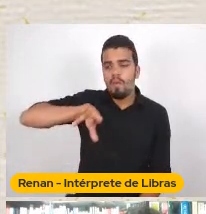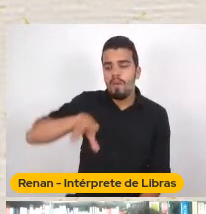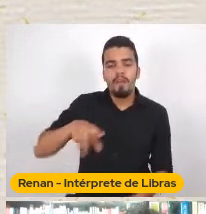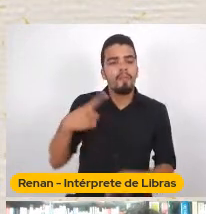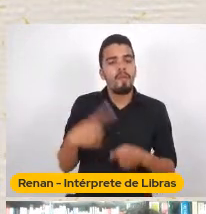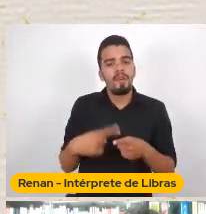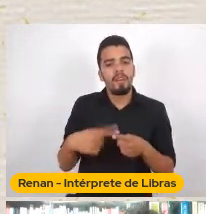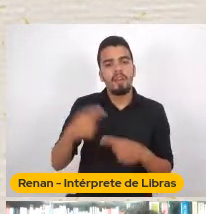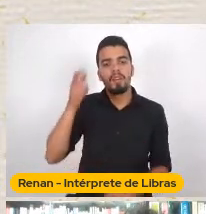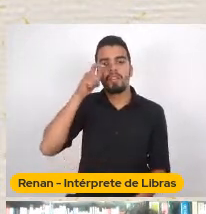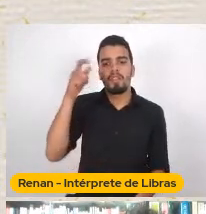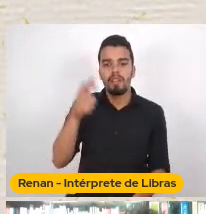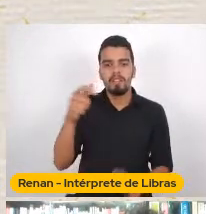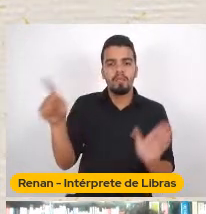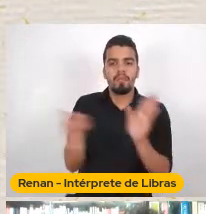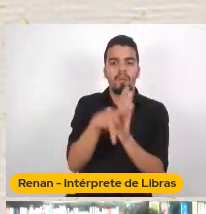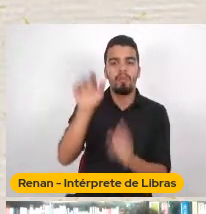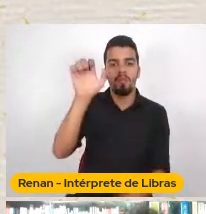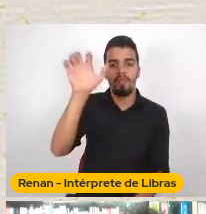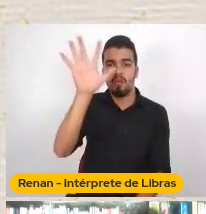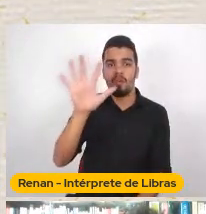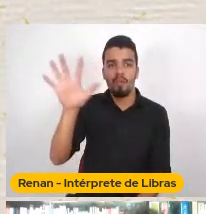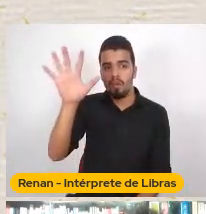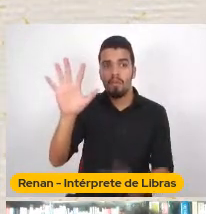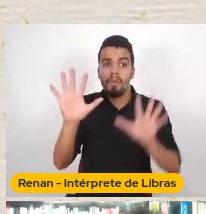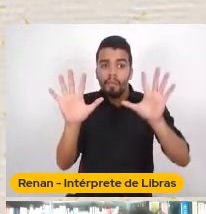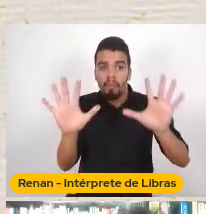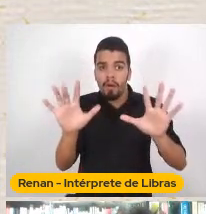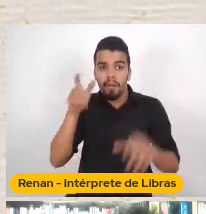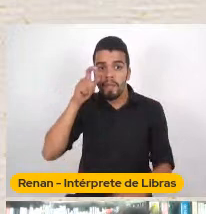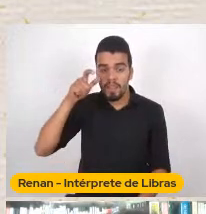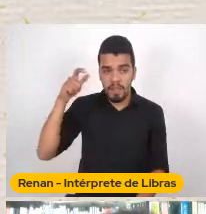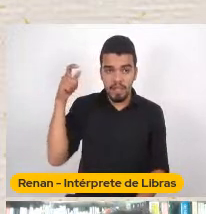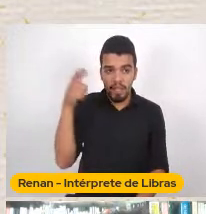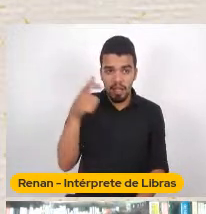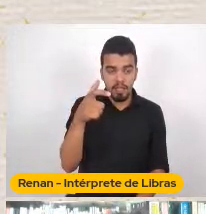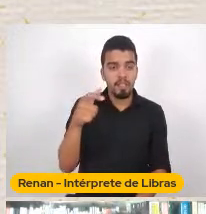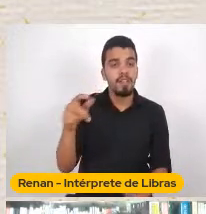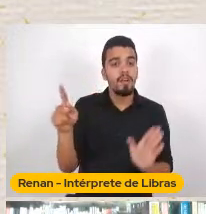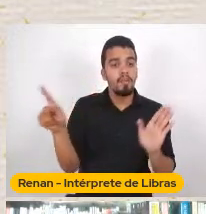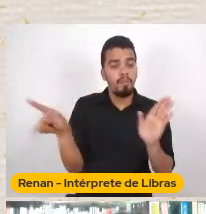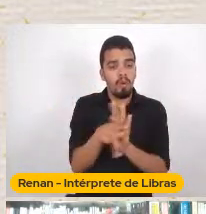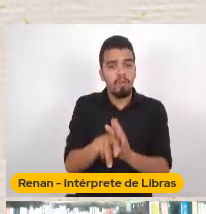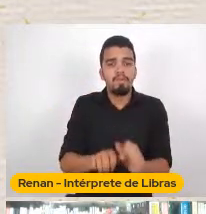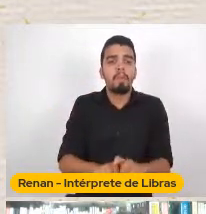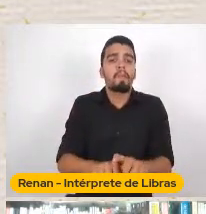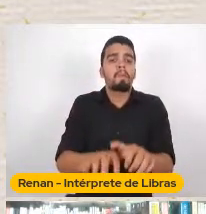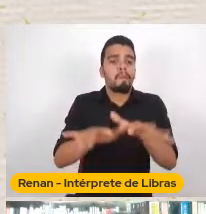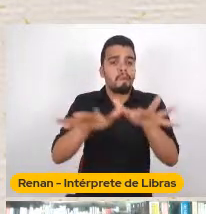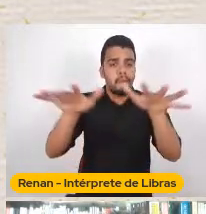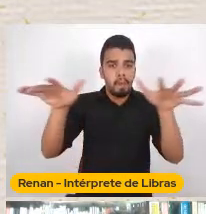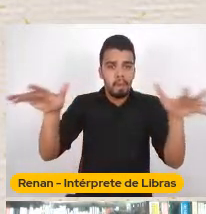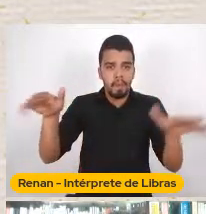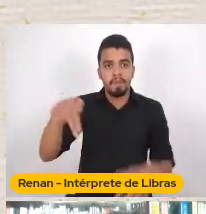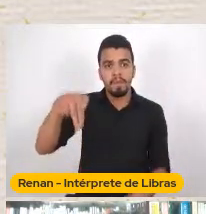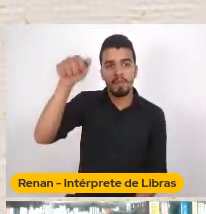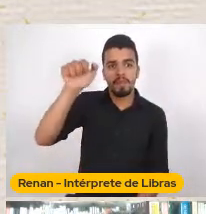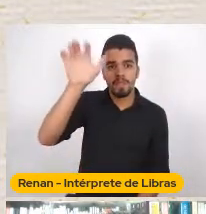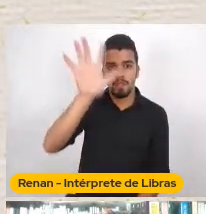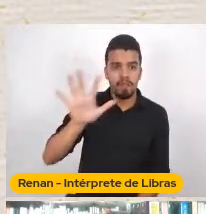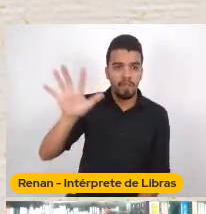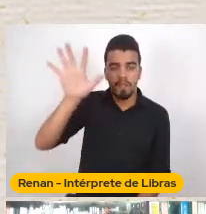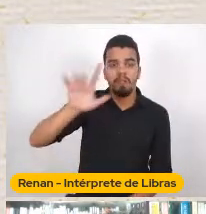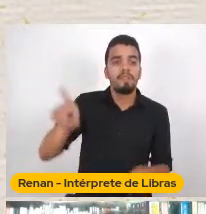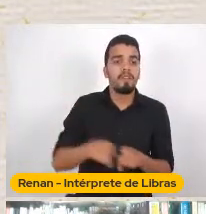europeizantes Os interesses Eram da expansão Do nacionalismo E a imposição De uma